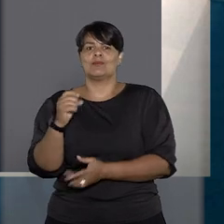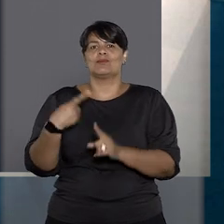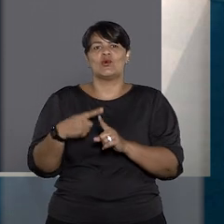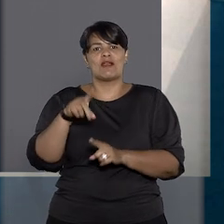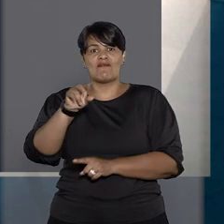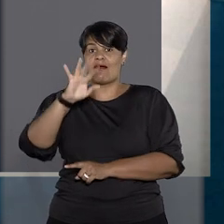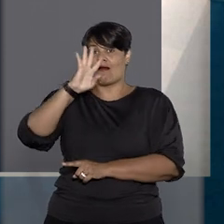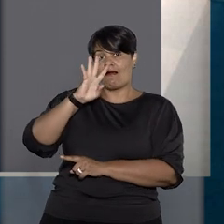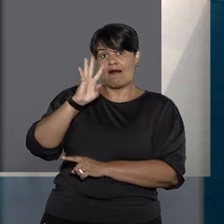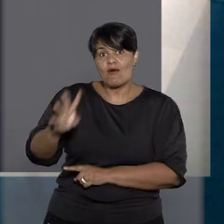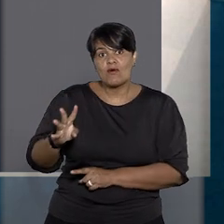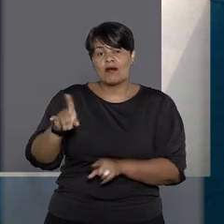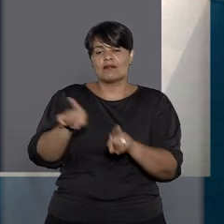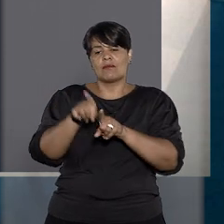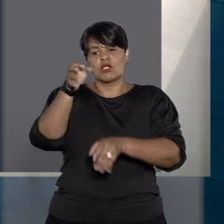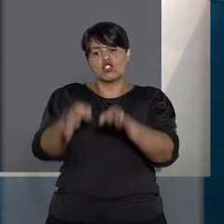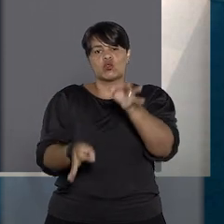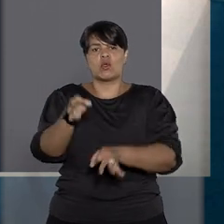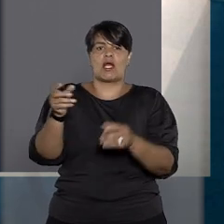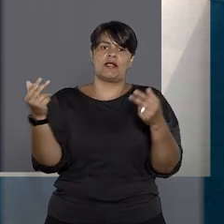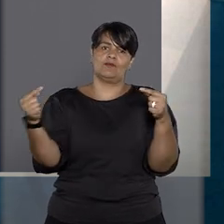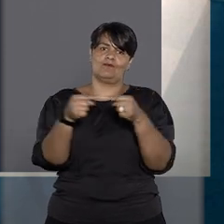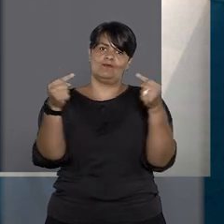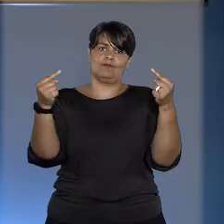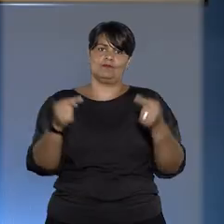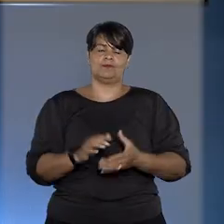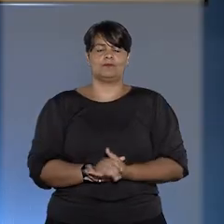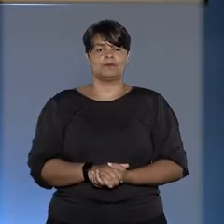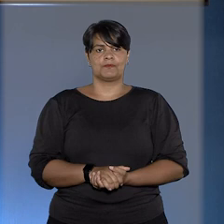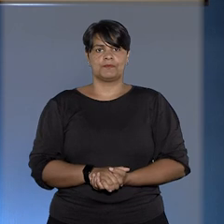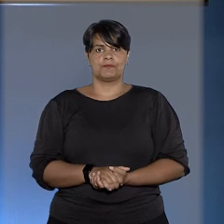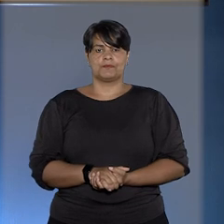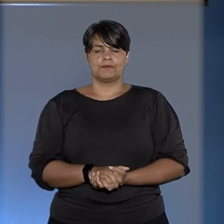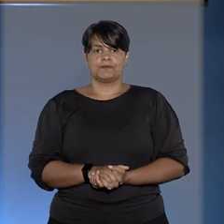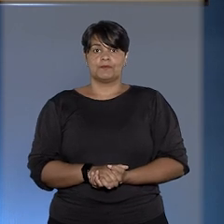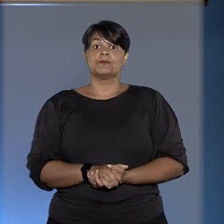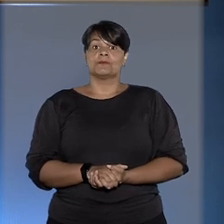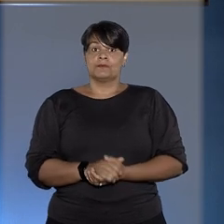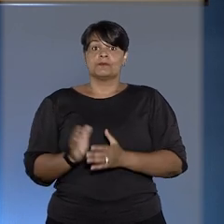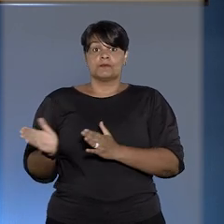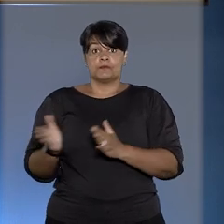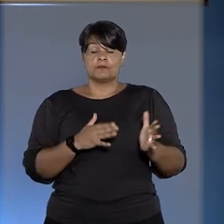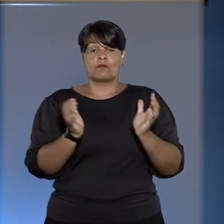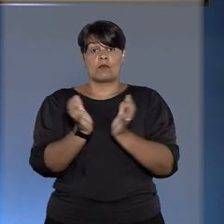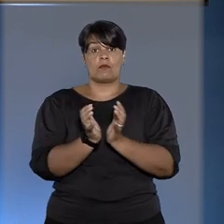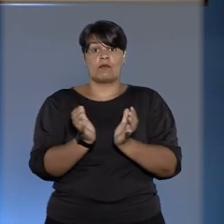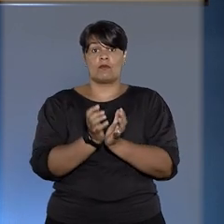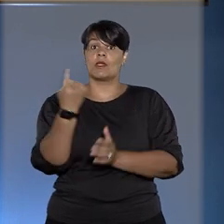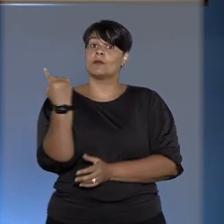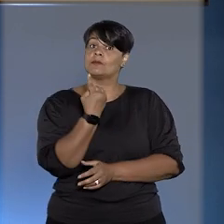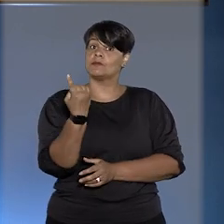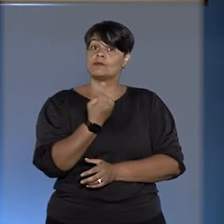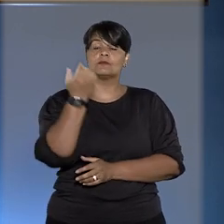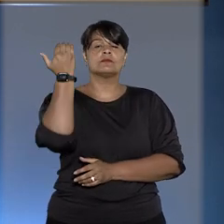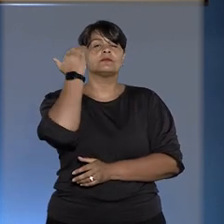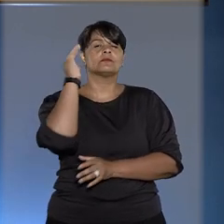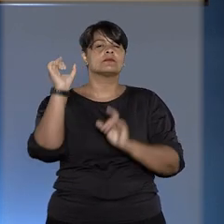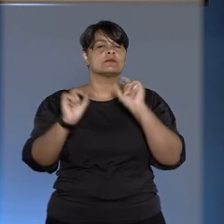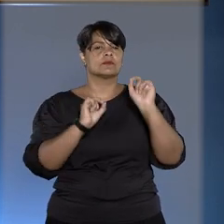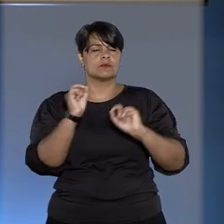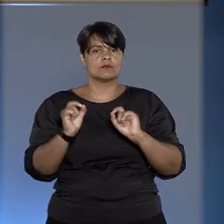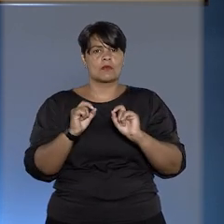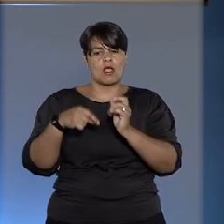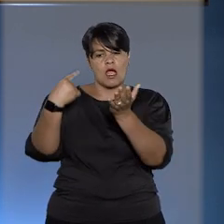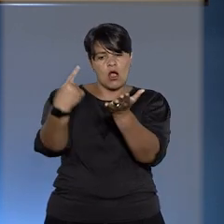pena de acusar e julgar simultaneamente. E os ministros da primeira turma entenderam que, em acordo